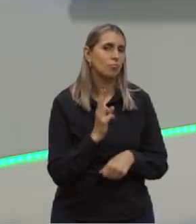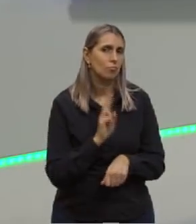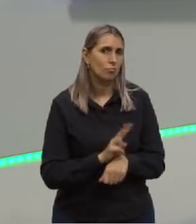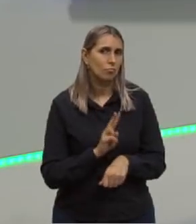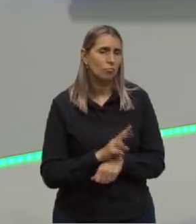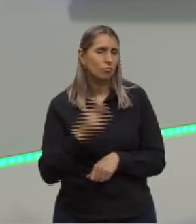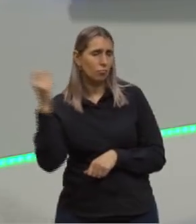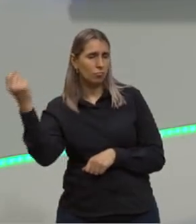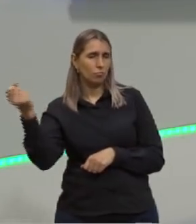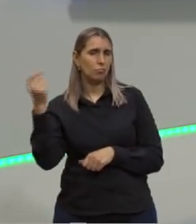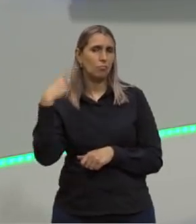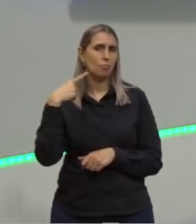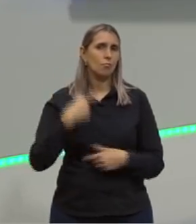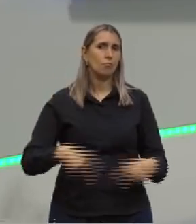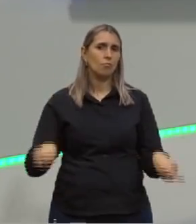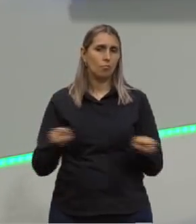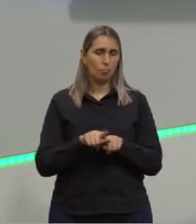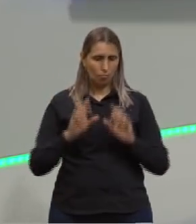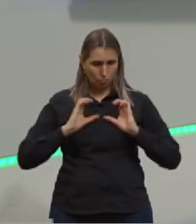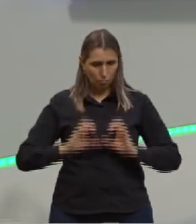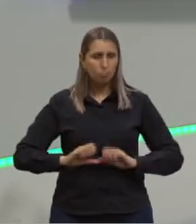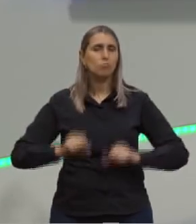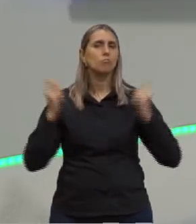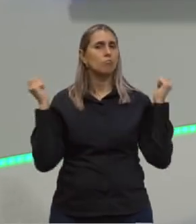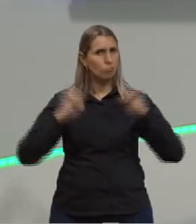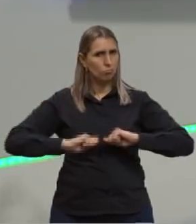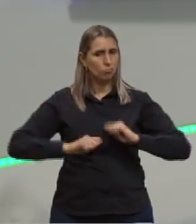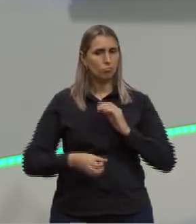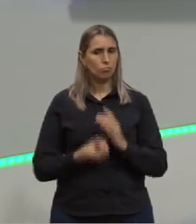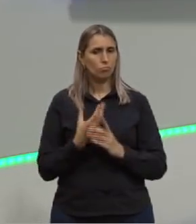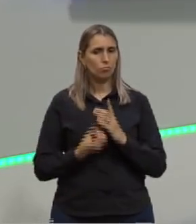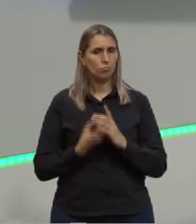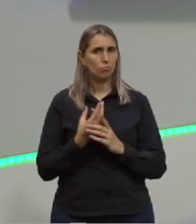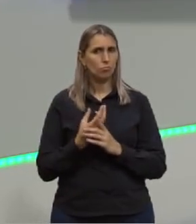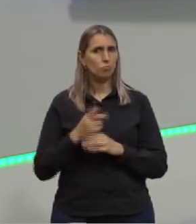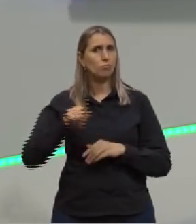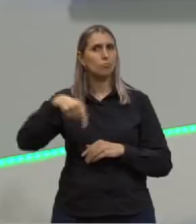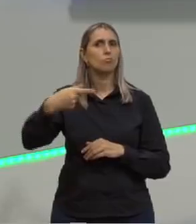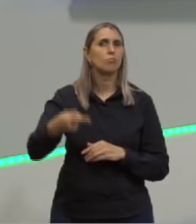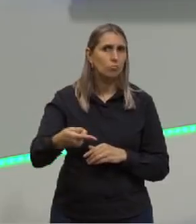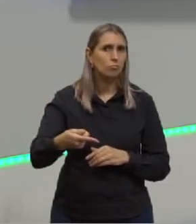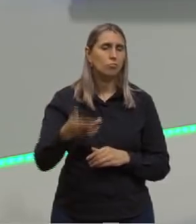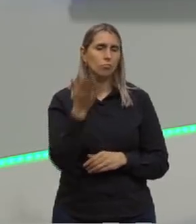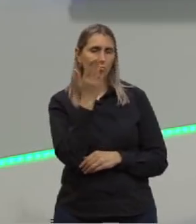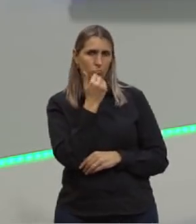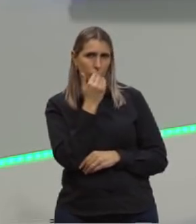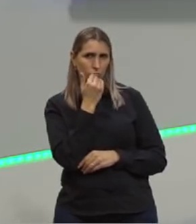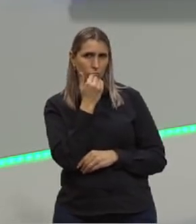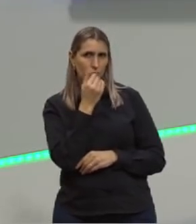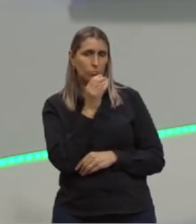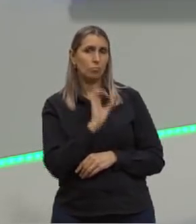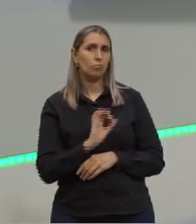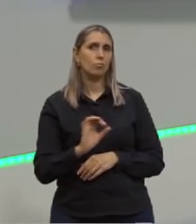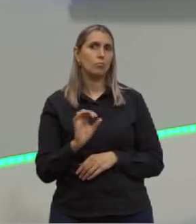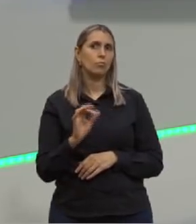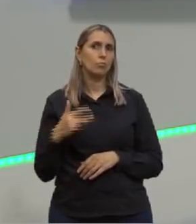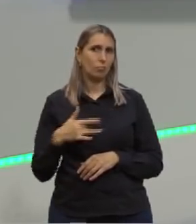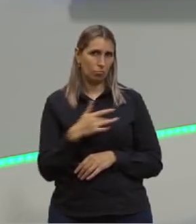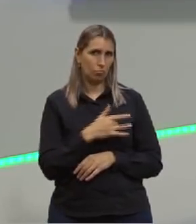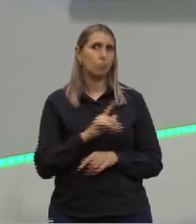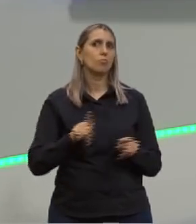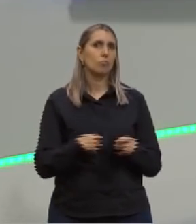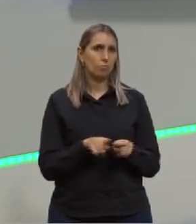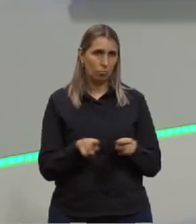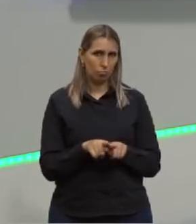tomar um solzinho, mas o nosso corpo é capaz de produzir além de uma alimentação balanceada para todas as outras.